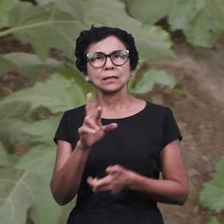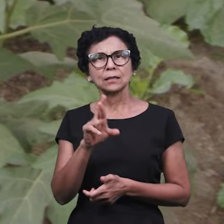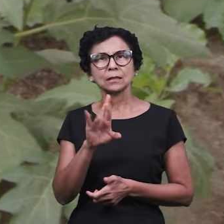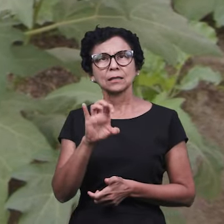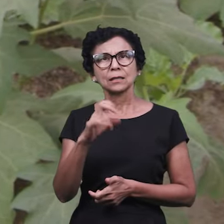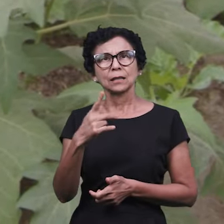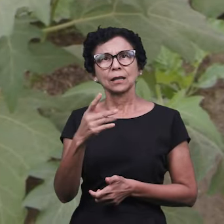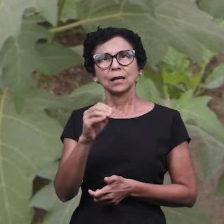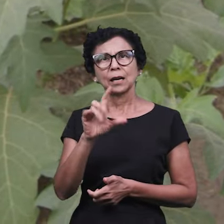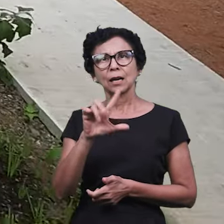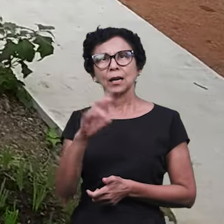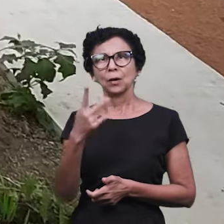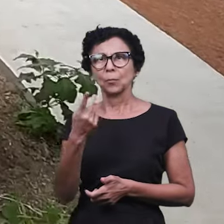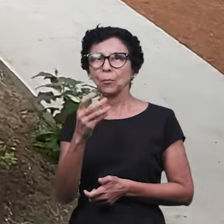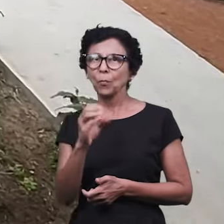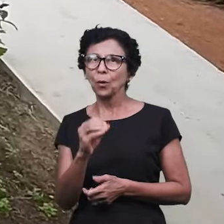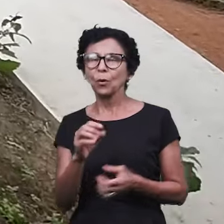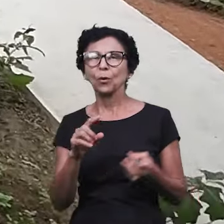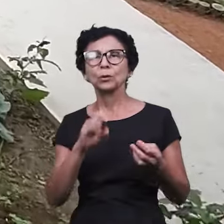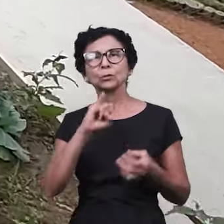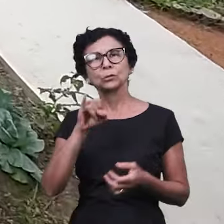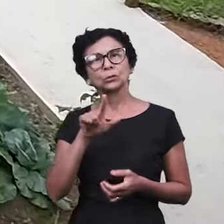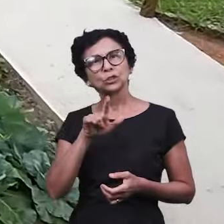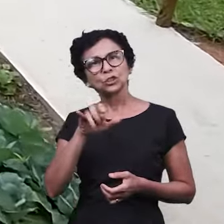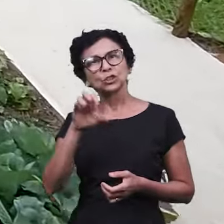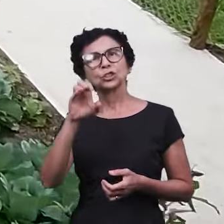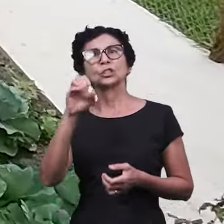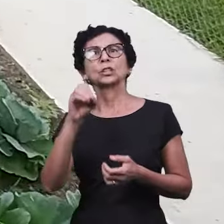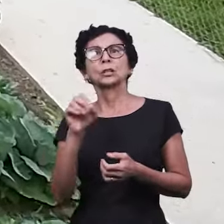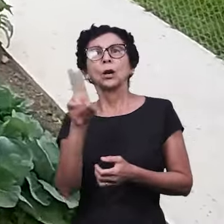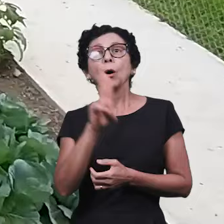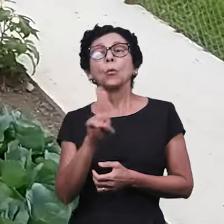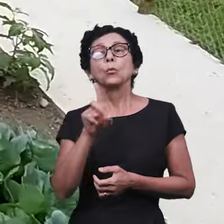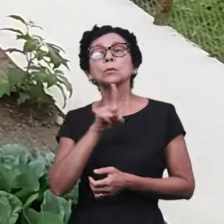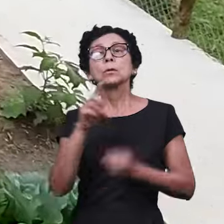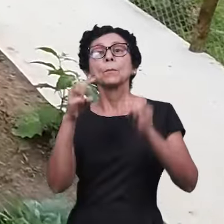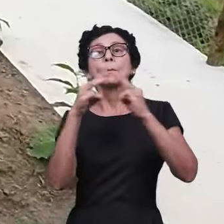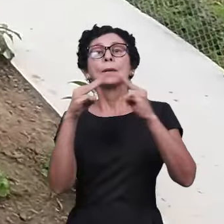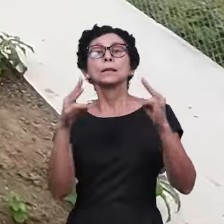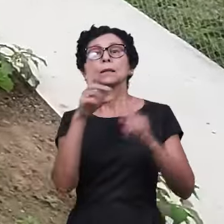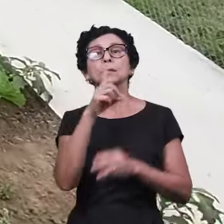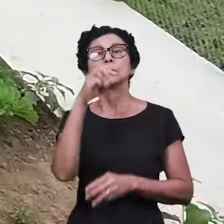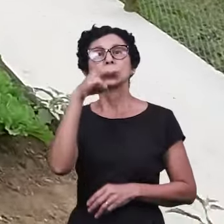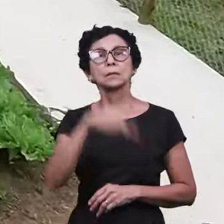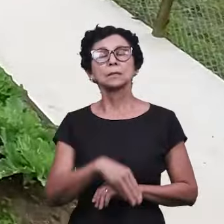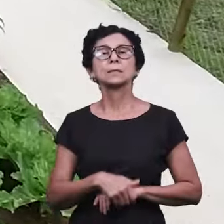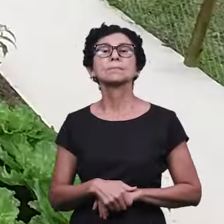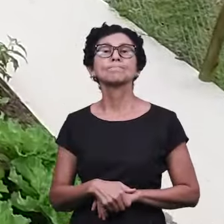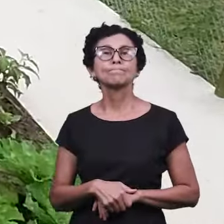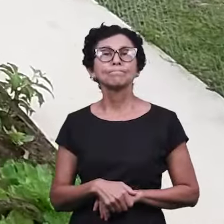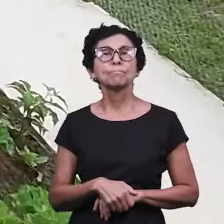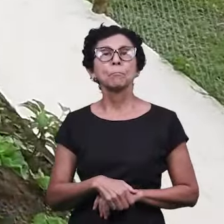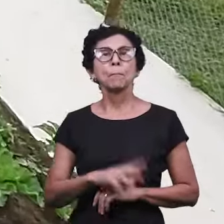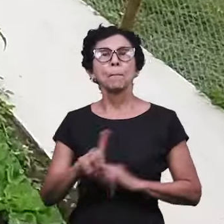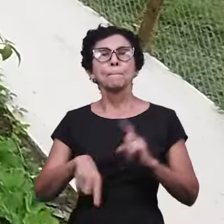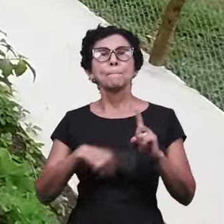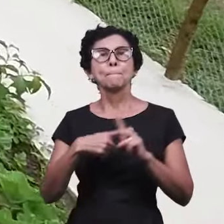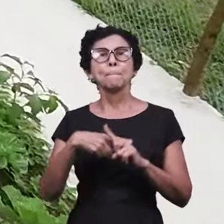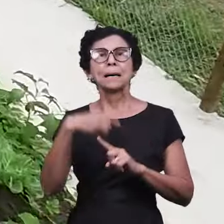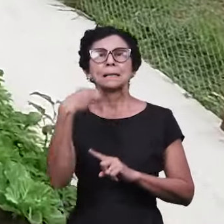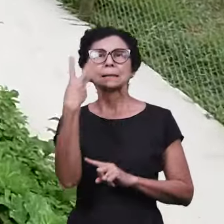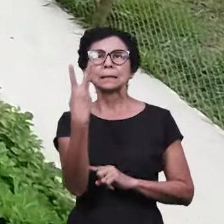giló já atendem a 70% do consumo no Manaim. Além disso, mais três Manains são